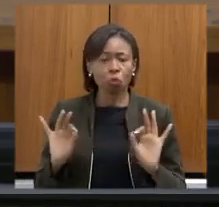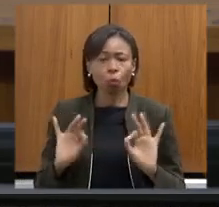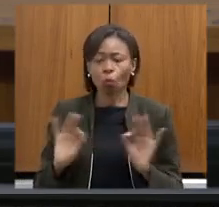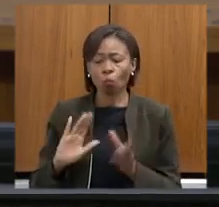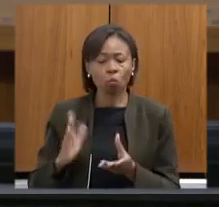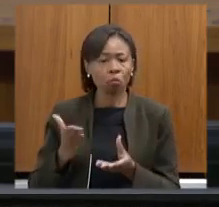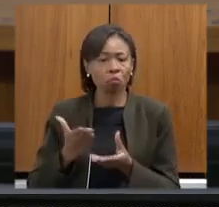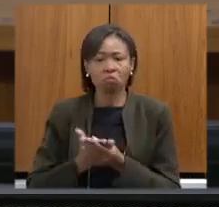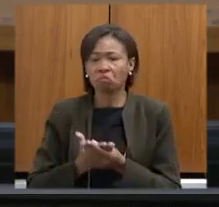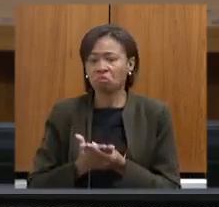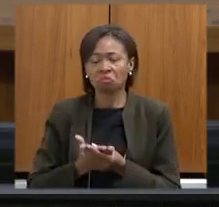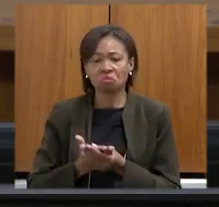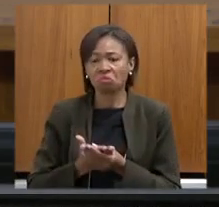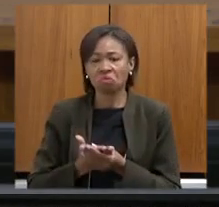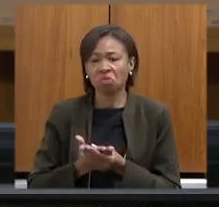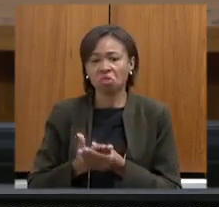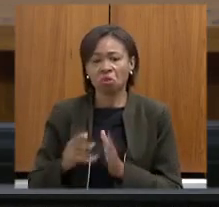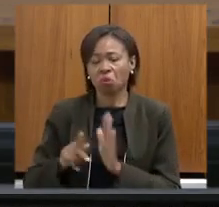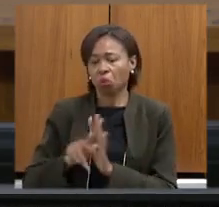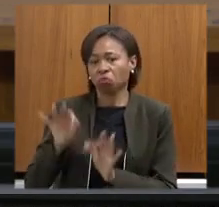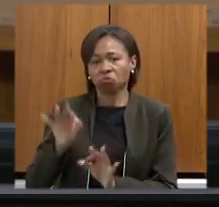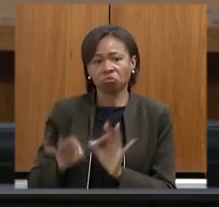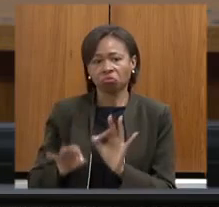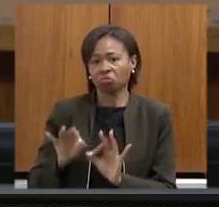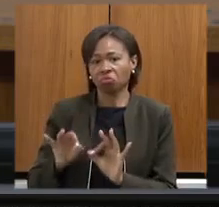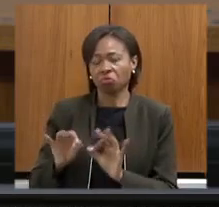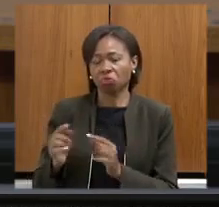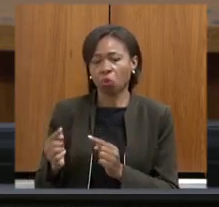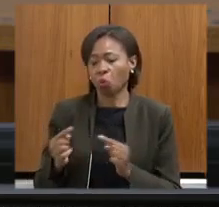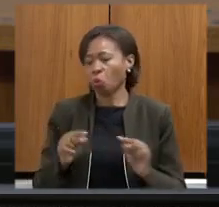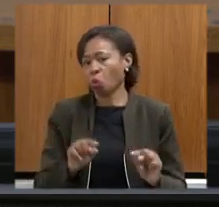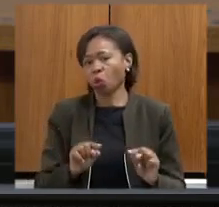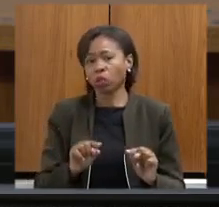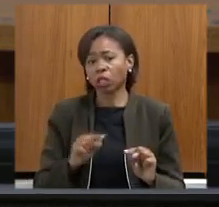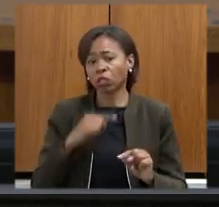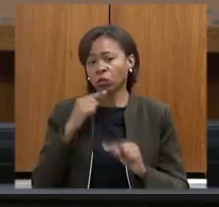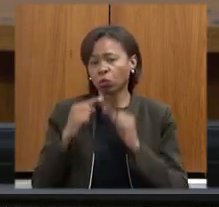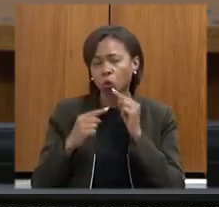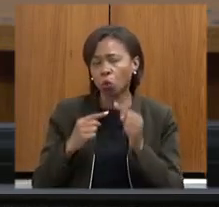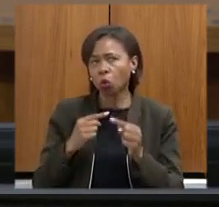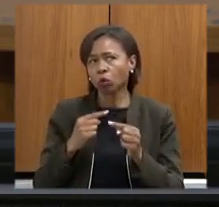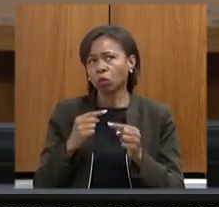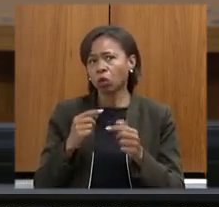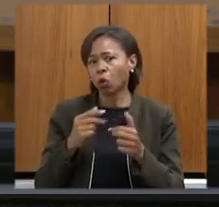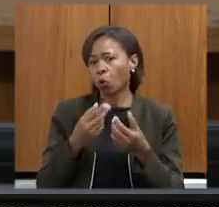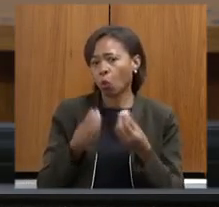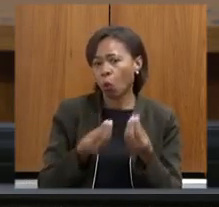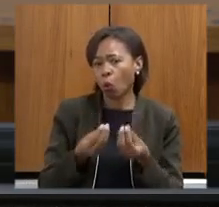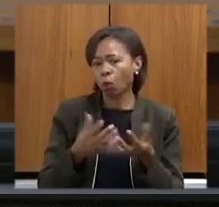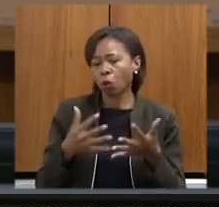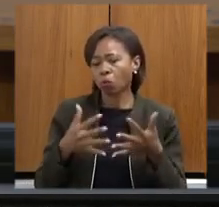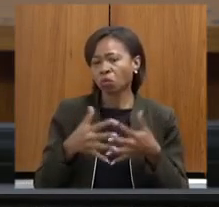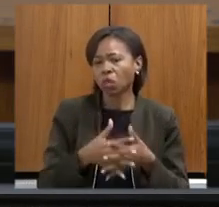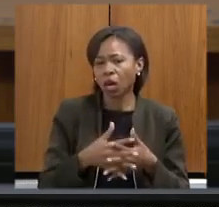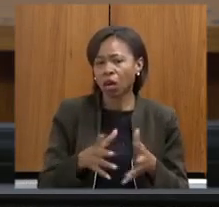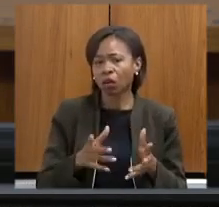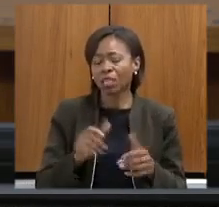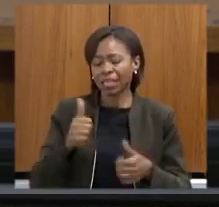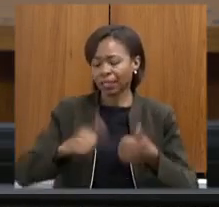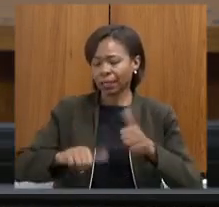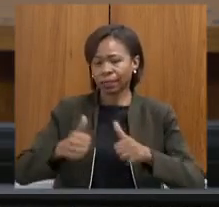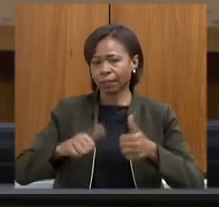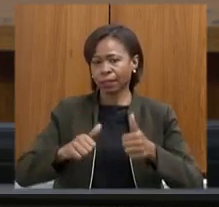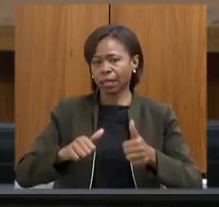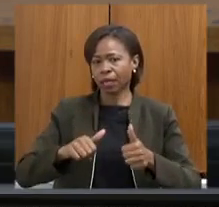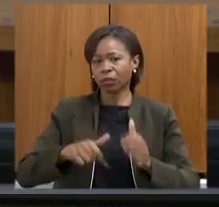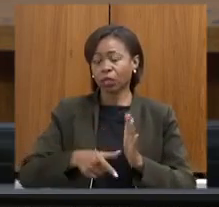que ensejasse alguma dúvida sobre todos os critérios técnicos e jurídicos avaliados pela equipe